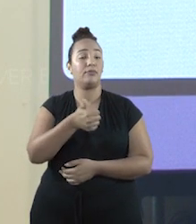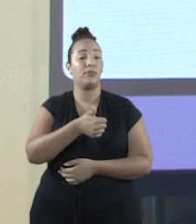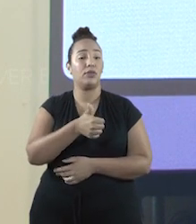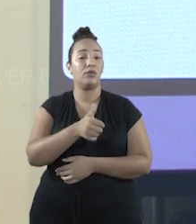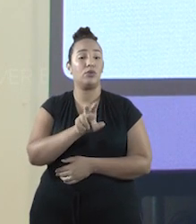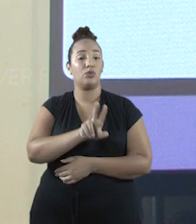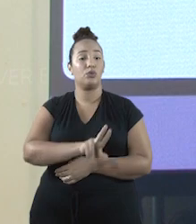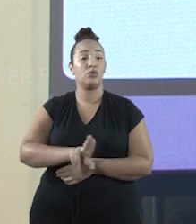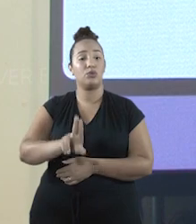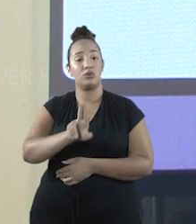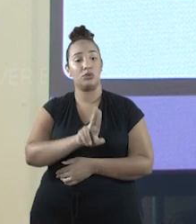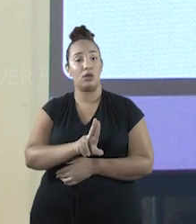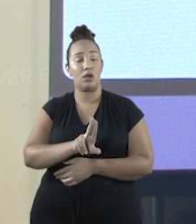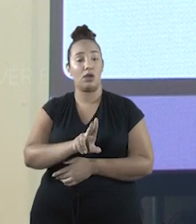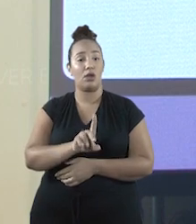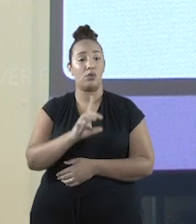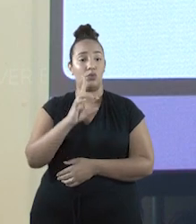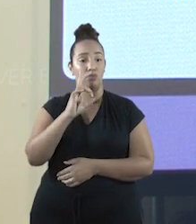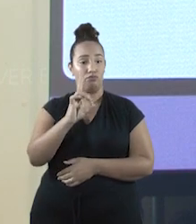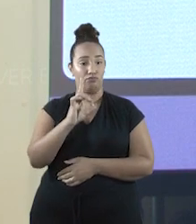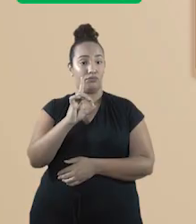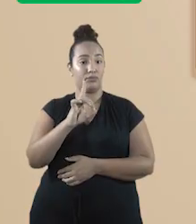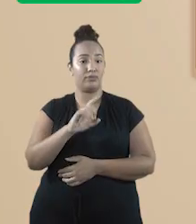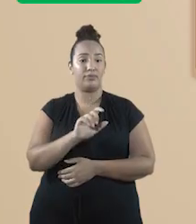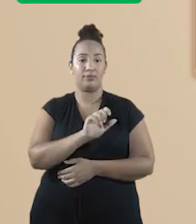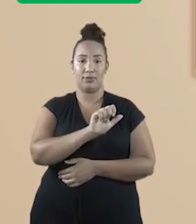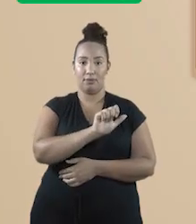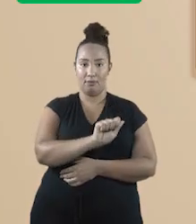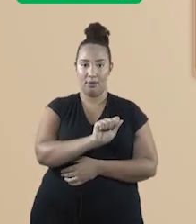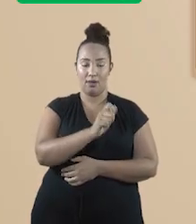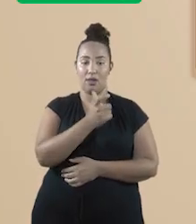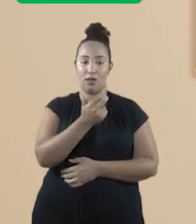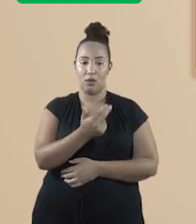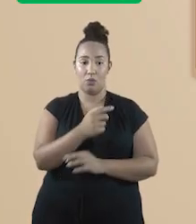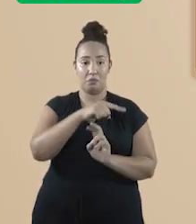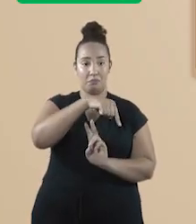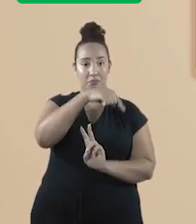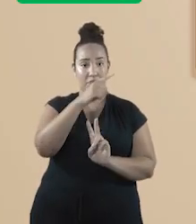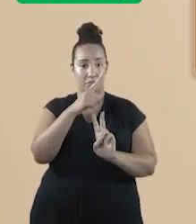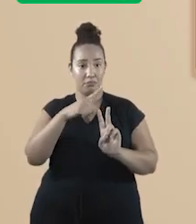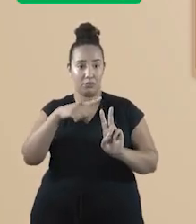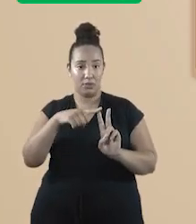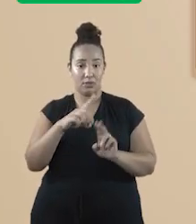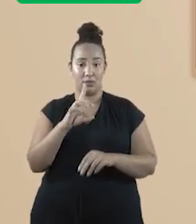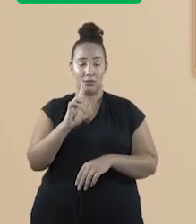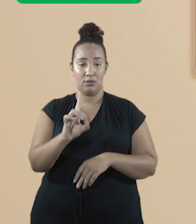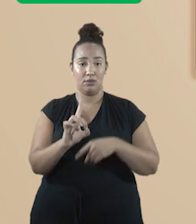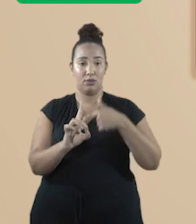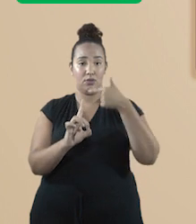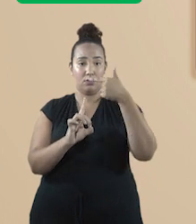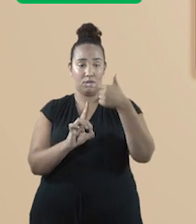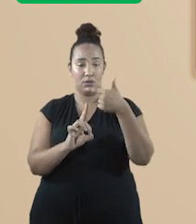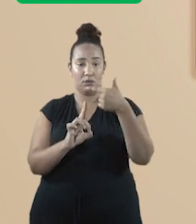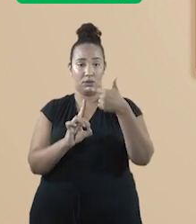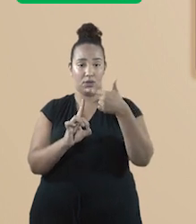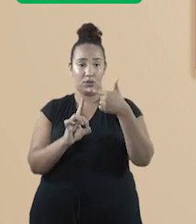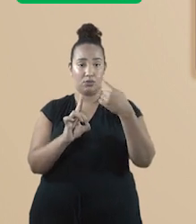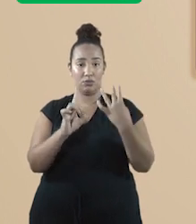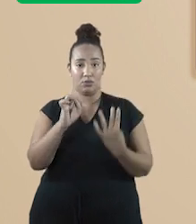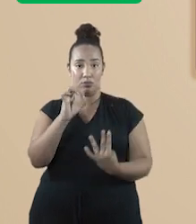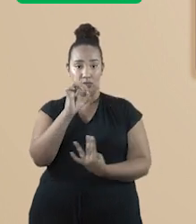jogar na fórmula com o diâmetro. A é igual a πd² sobre 4.